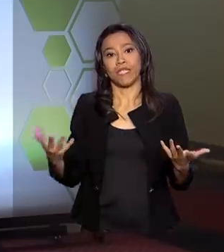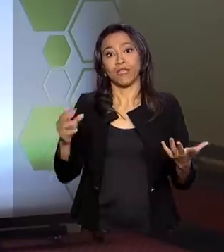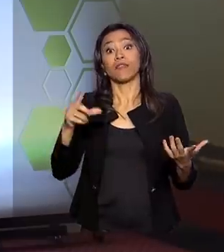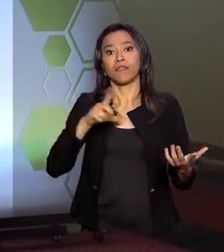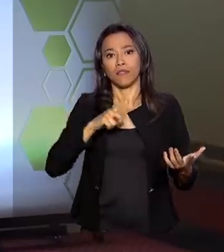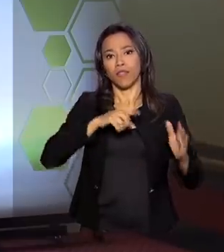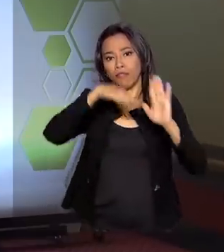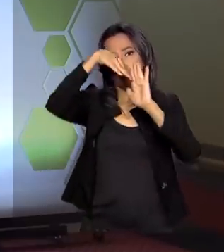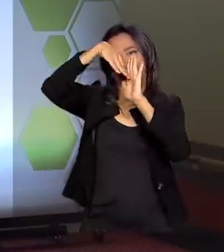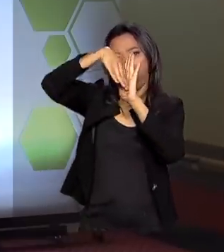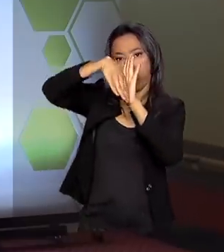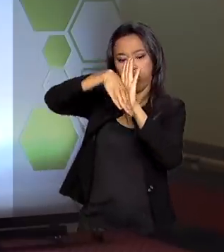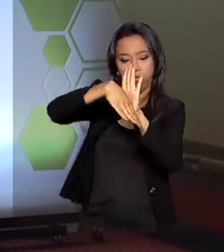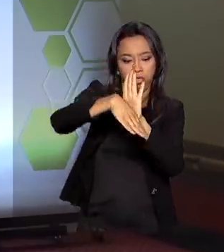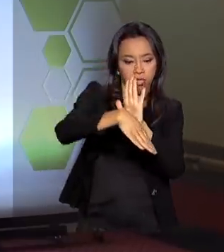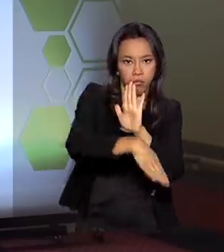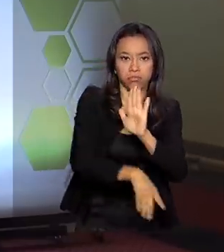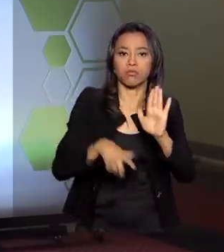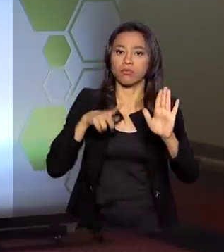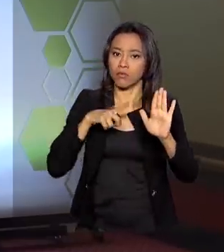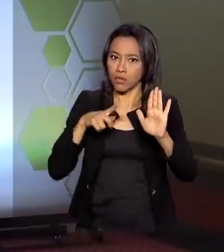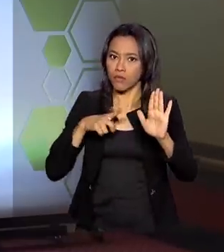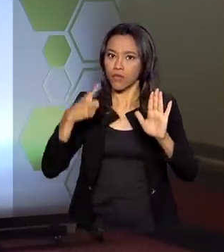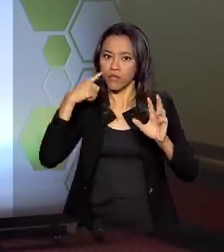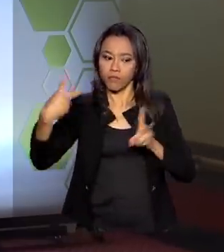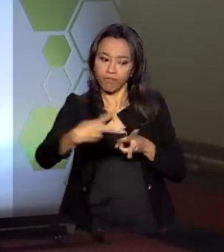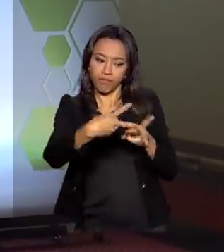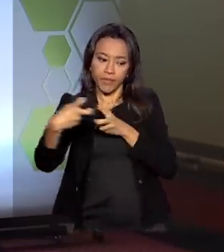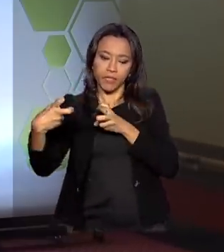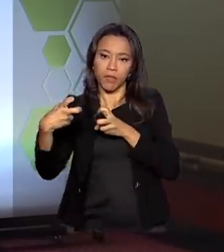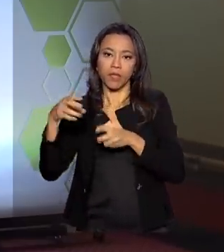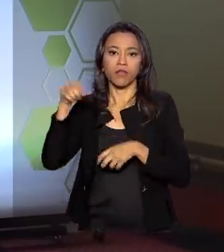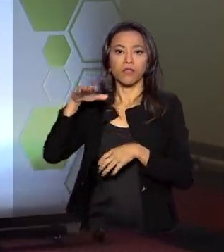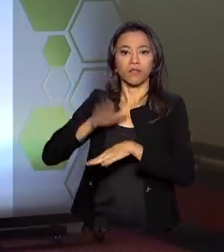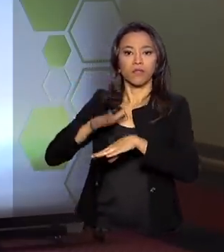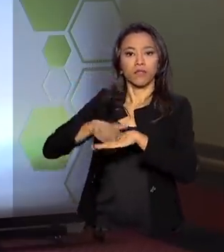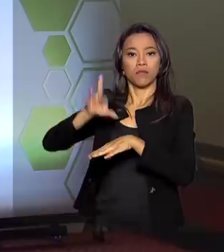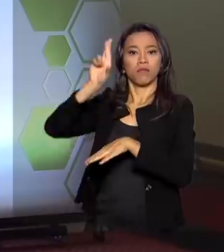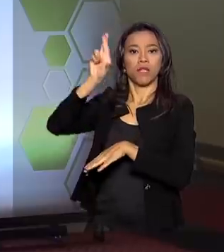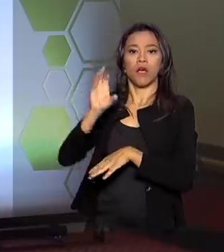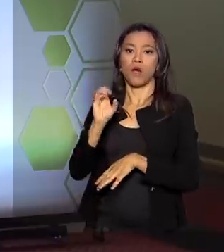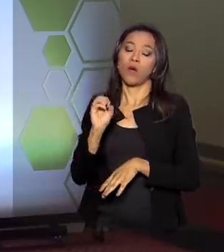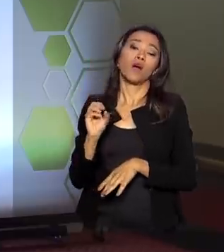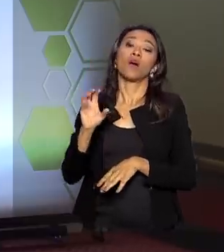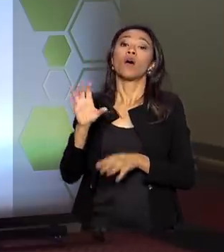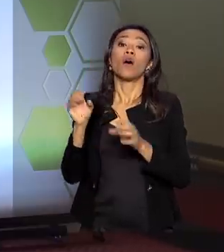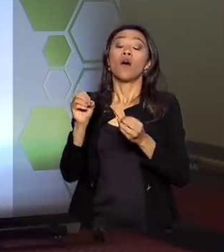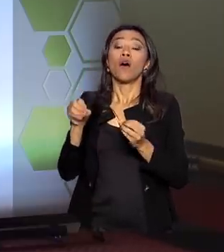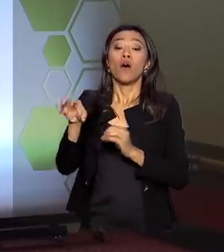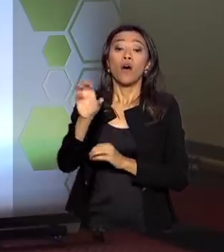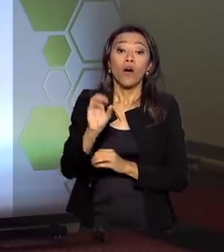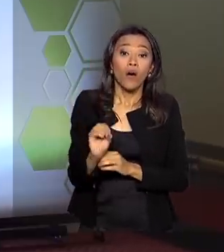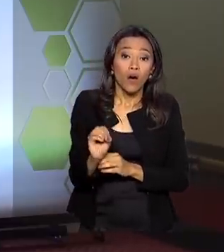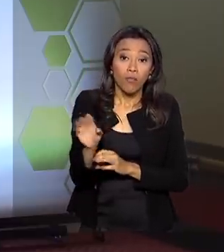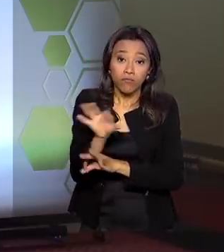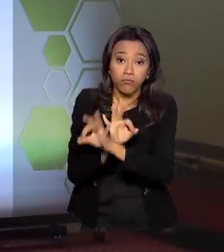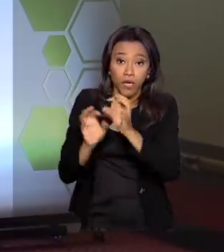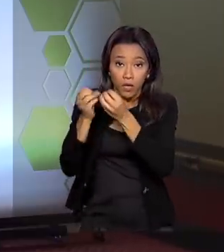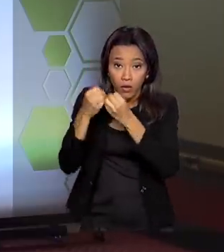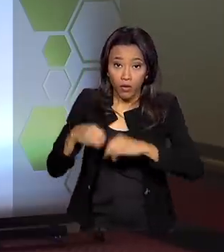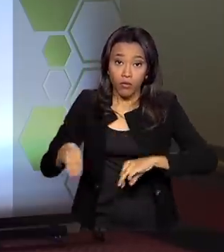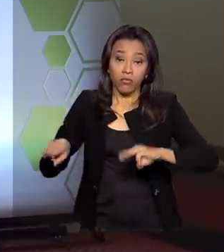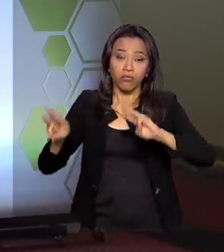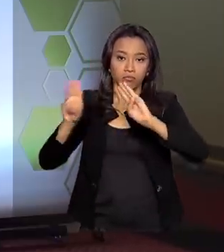declínio observado pela Organização das Nações Unidas. Temas como secas e outros fenômenos